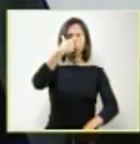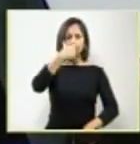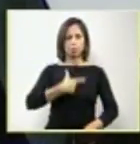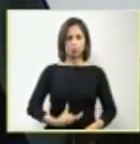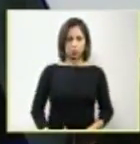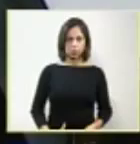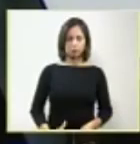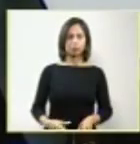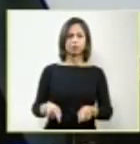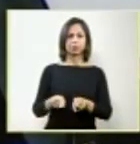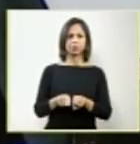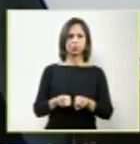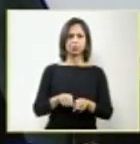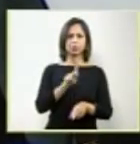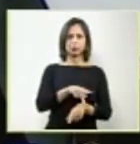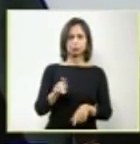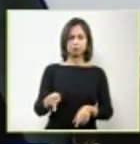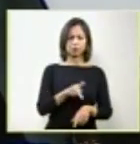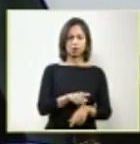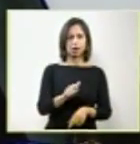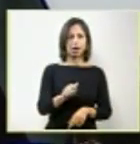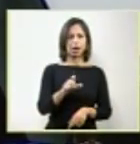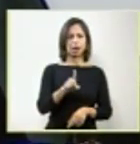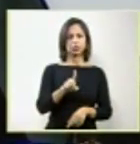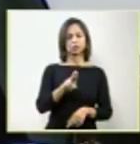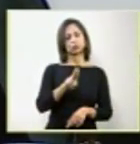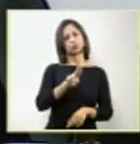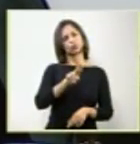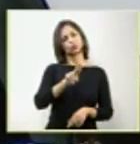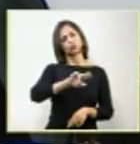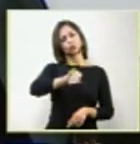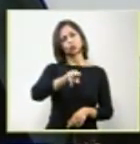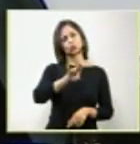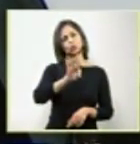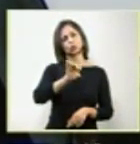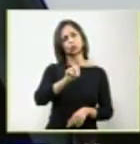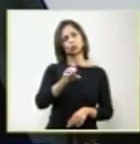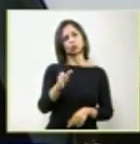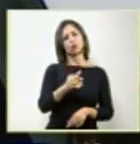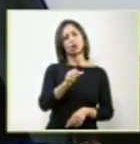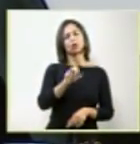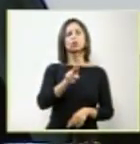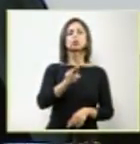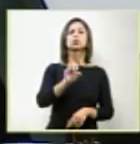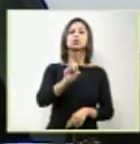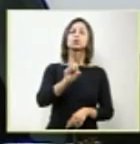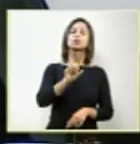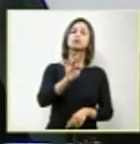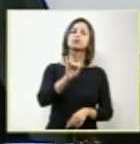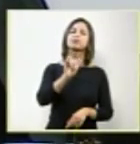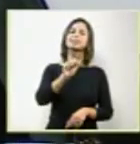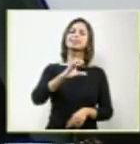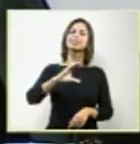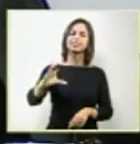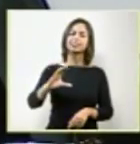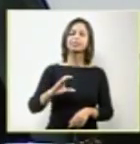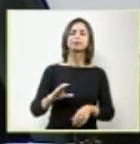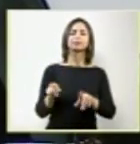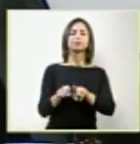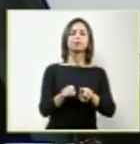da UFISC, coordenador da Câmara Técnica de Informática em Saúde,